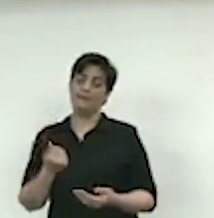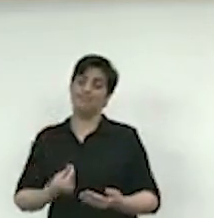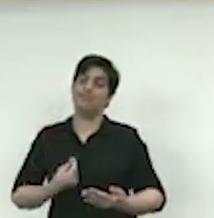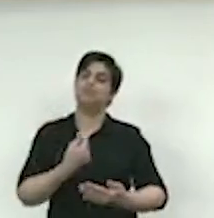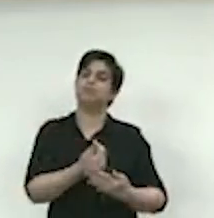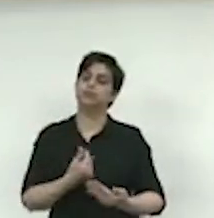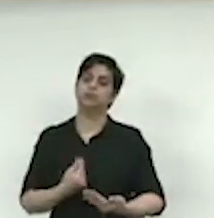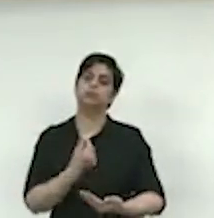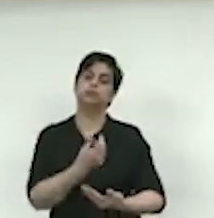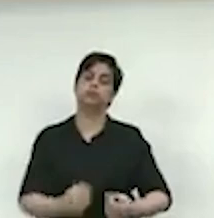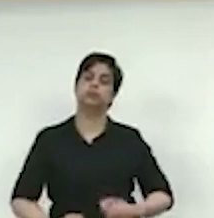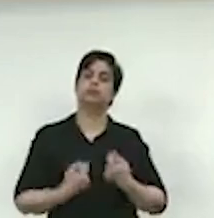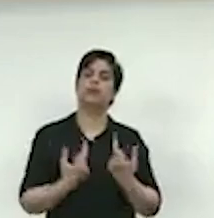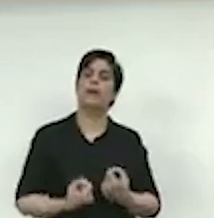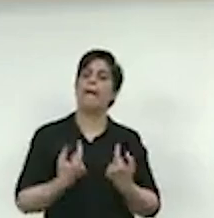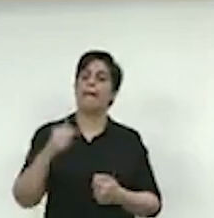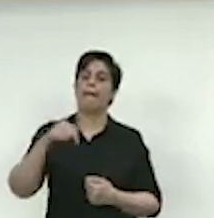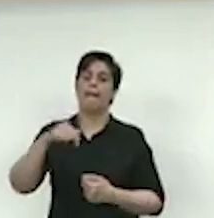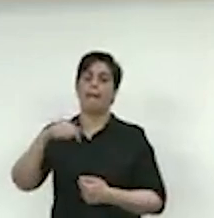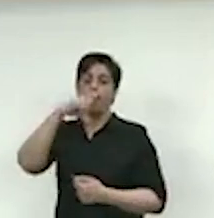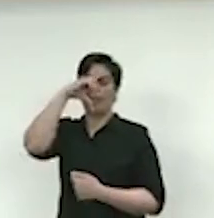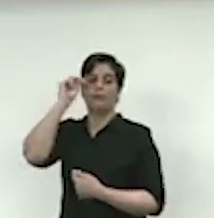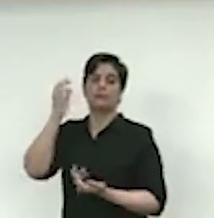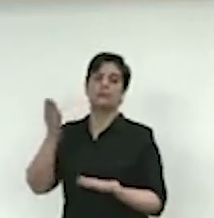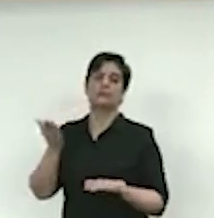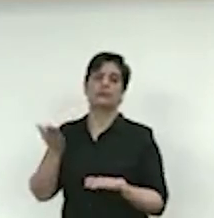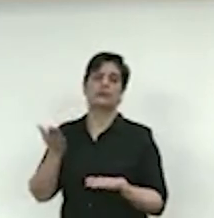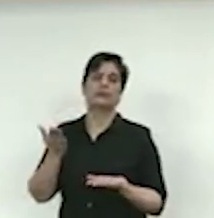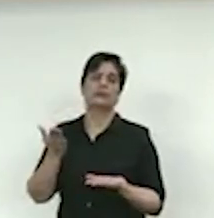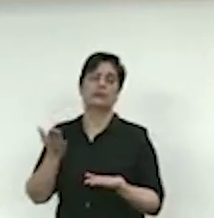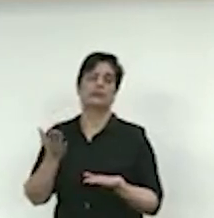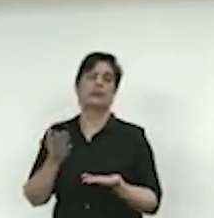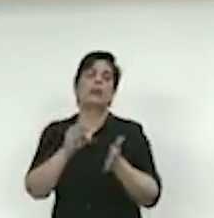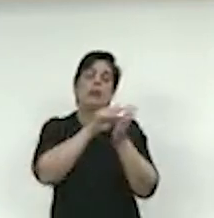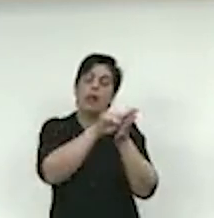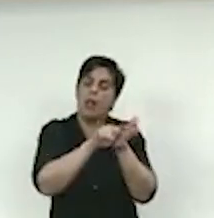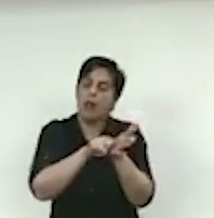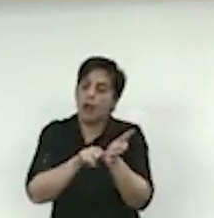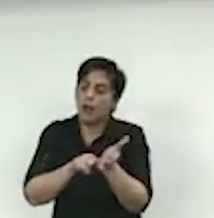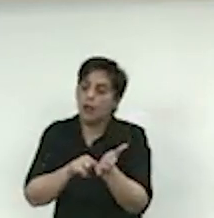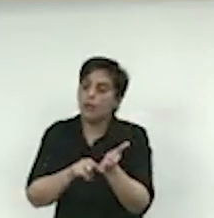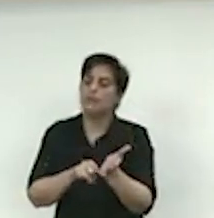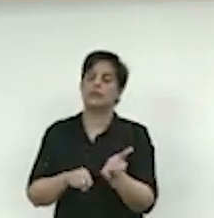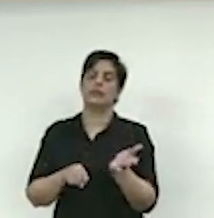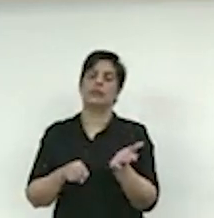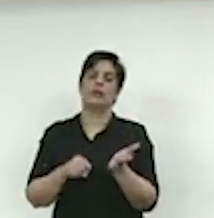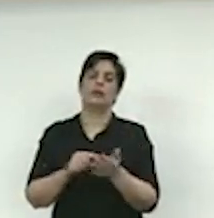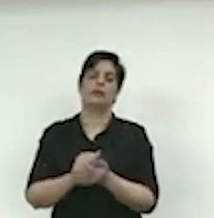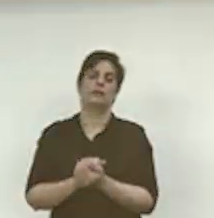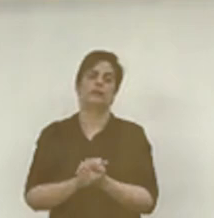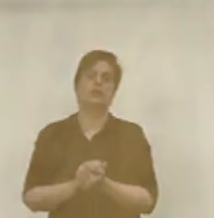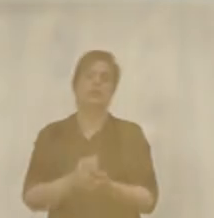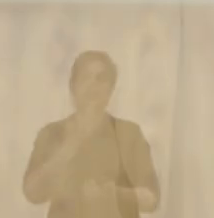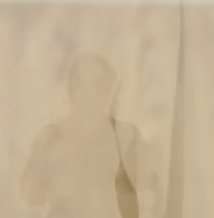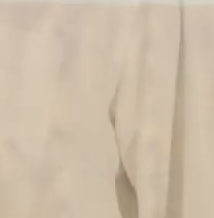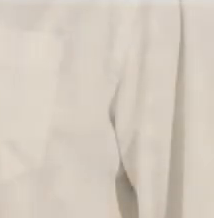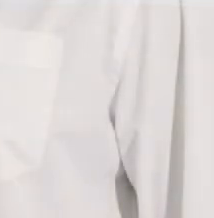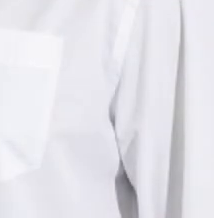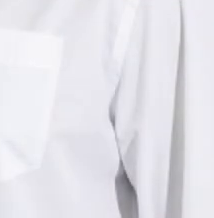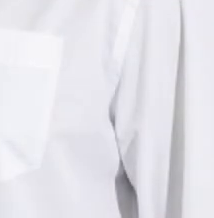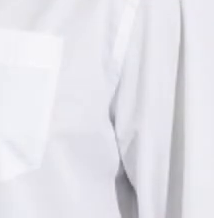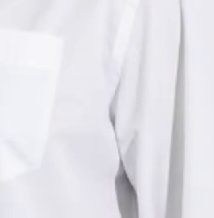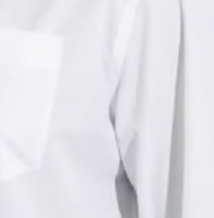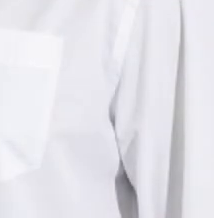se apure todos esses fatos que eu elenquei aqui de maneira resumida, por isso que eu peço voto favorável para os meus nobres colegas. para